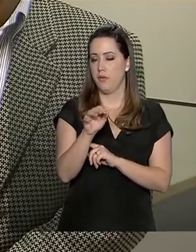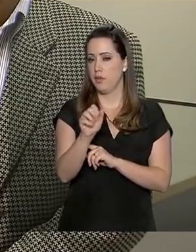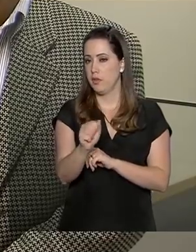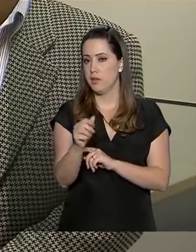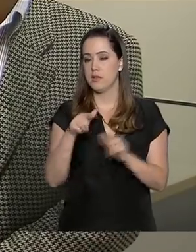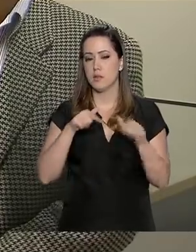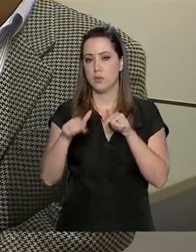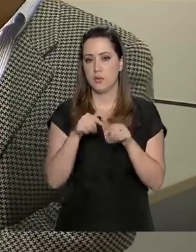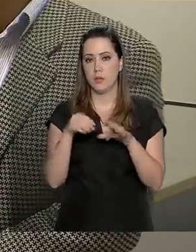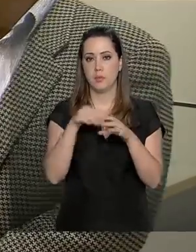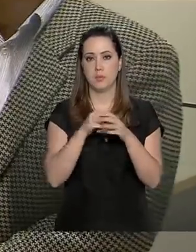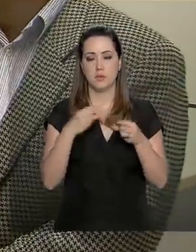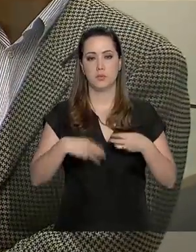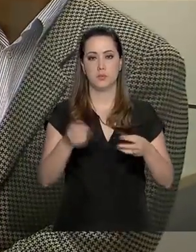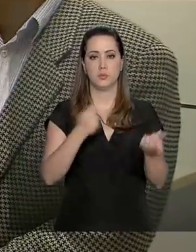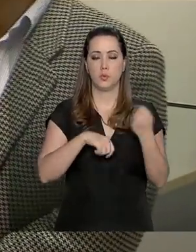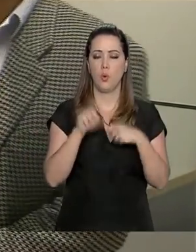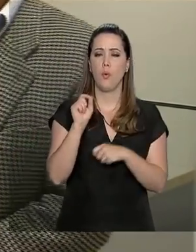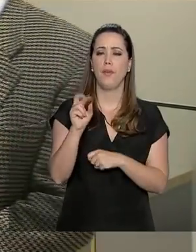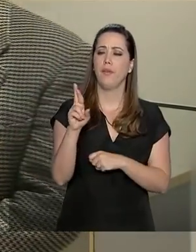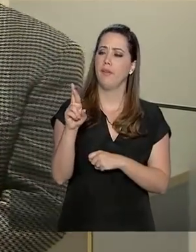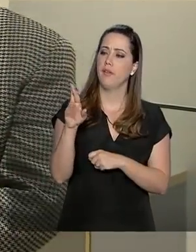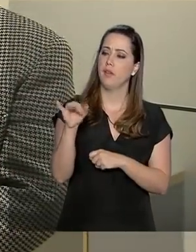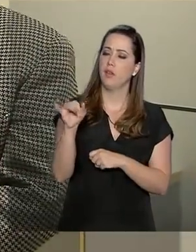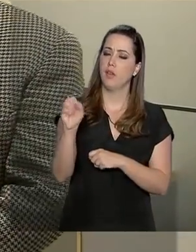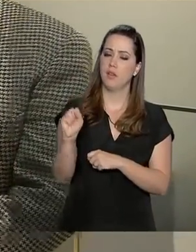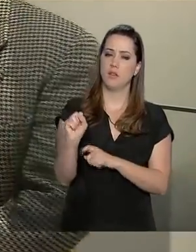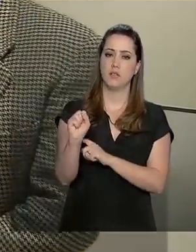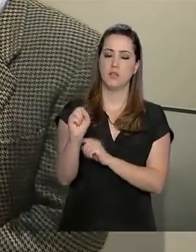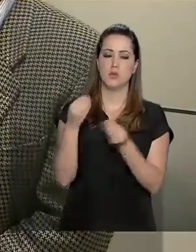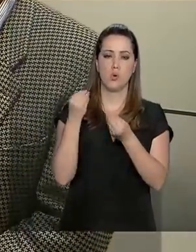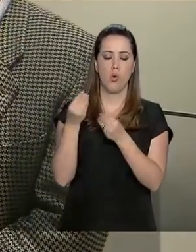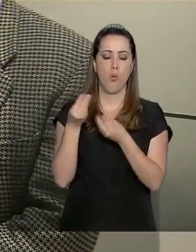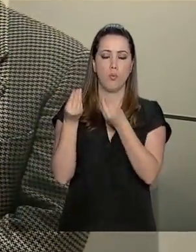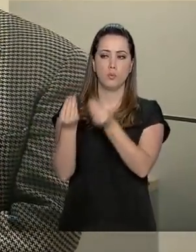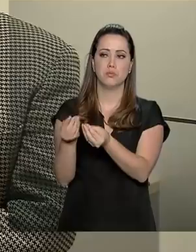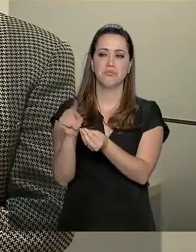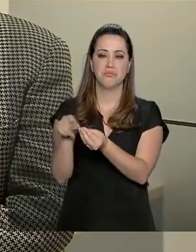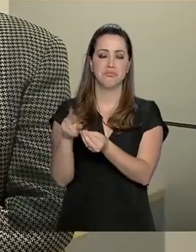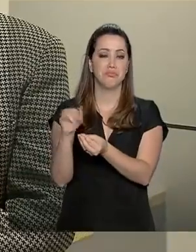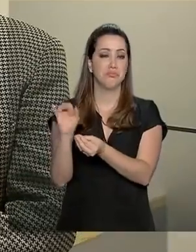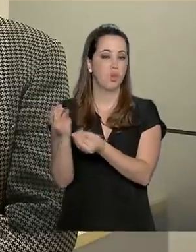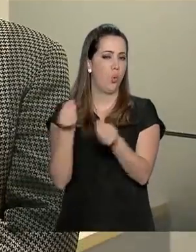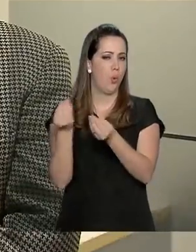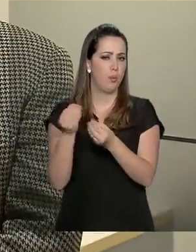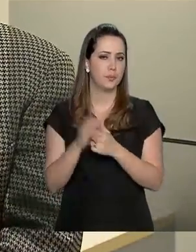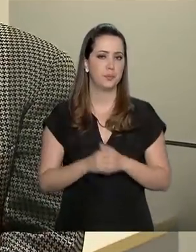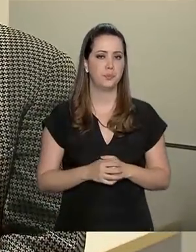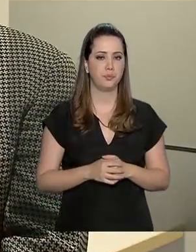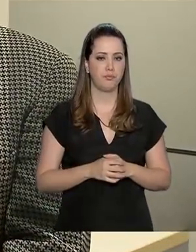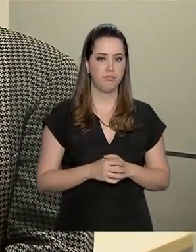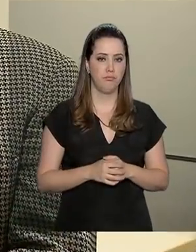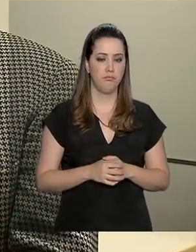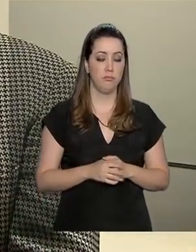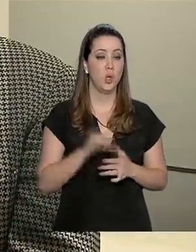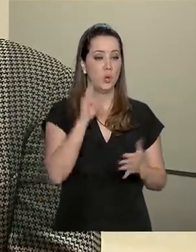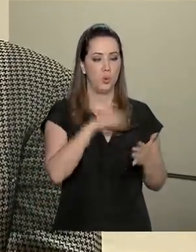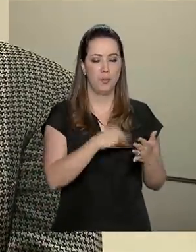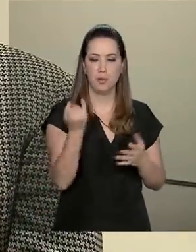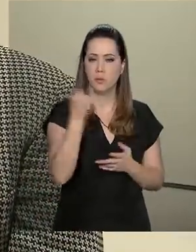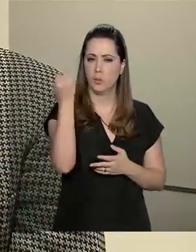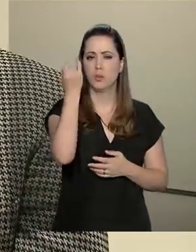Magalhães. Mário, o que seria uma RAIS e quem é obrigado a entregar essa RAIS? Olha, a RAIS tem uma